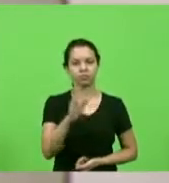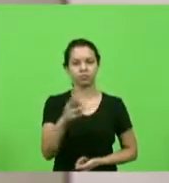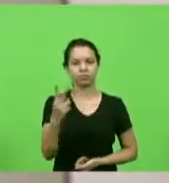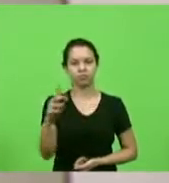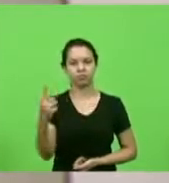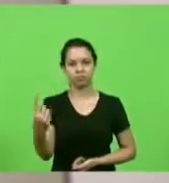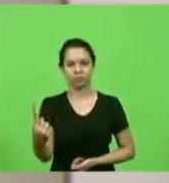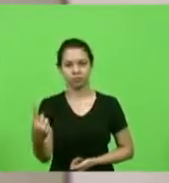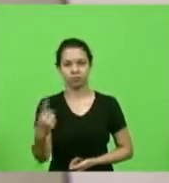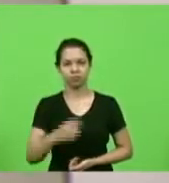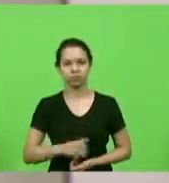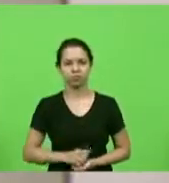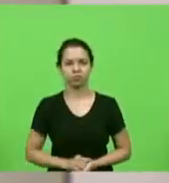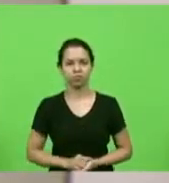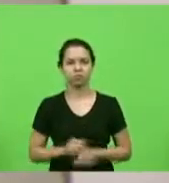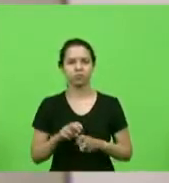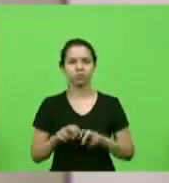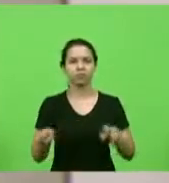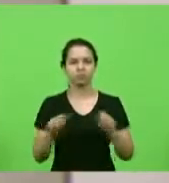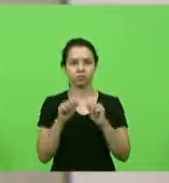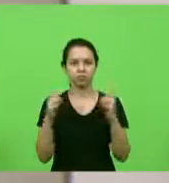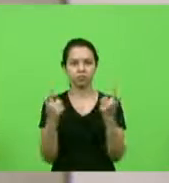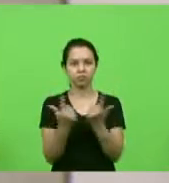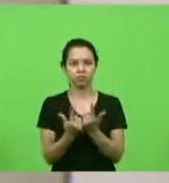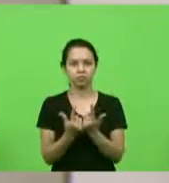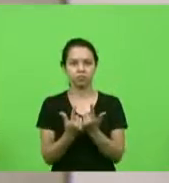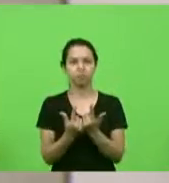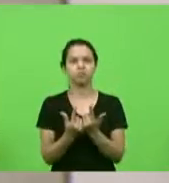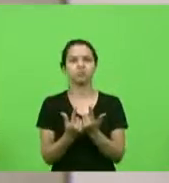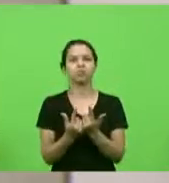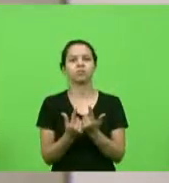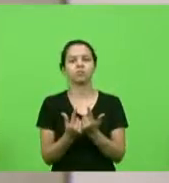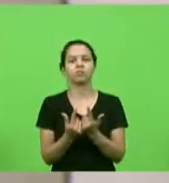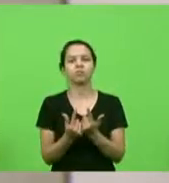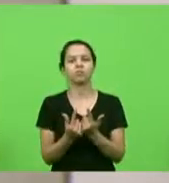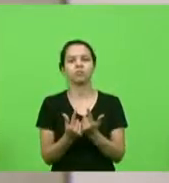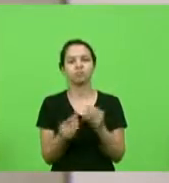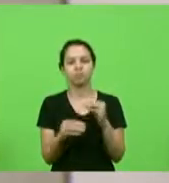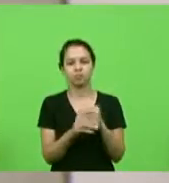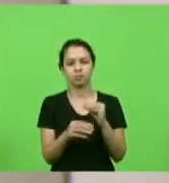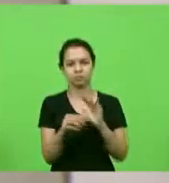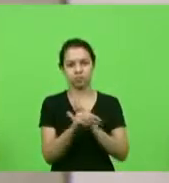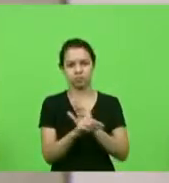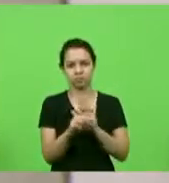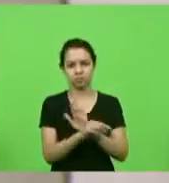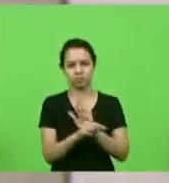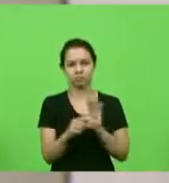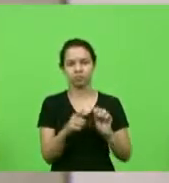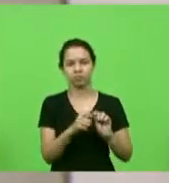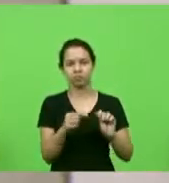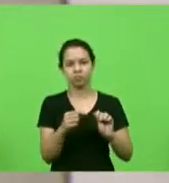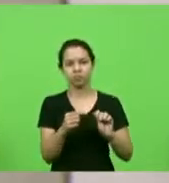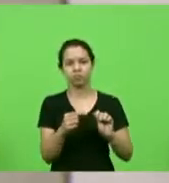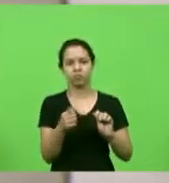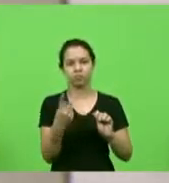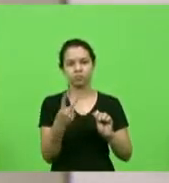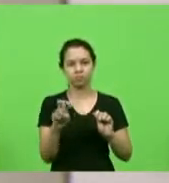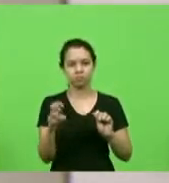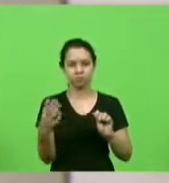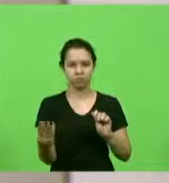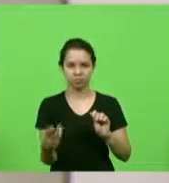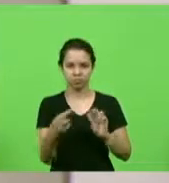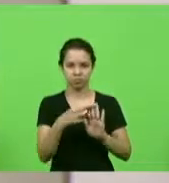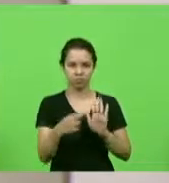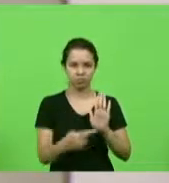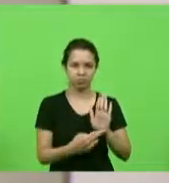A mesa da Assembleia Legislativa do Estado de Santa Catarina, em conformidade com o disposto no artigo 57, inciso 3º, do Regimento Interno, no uso das